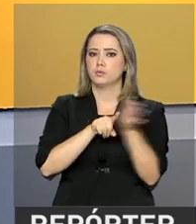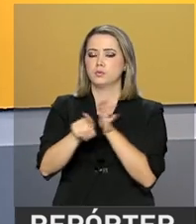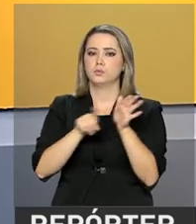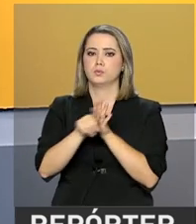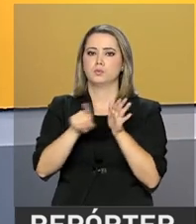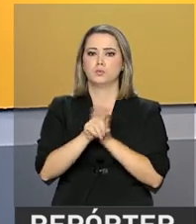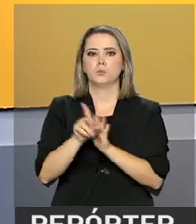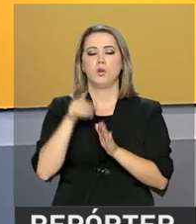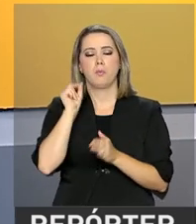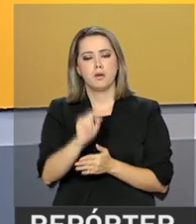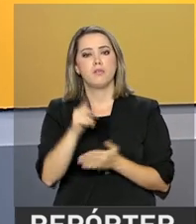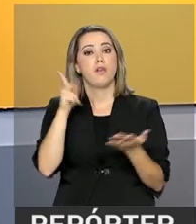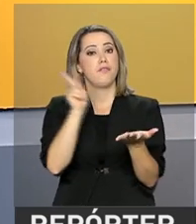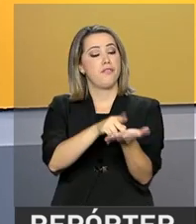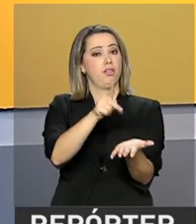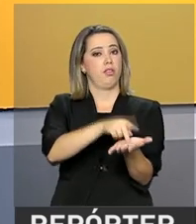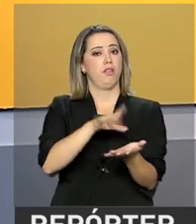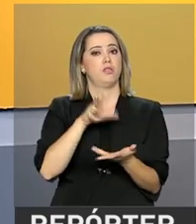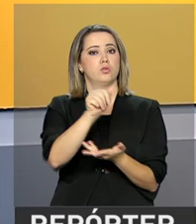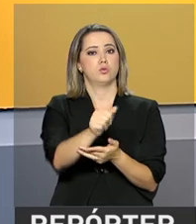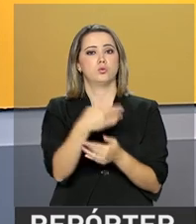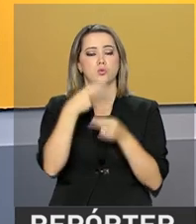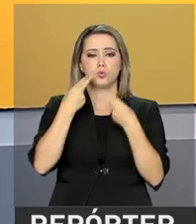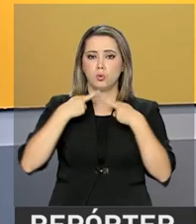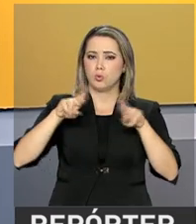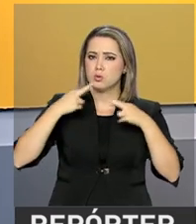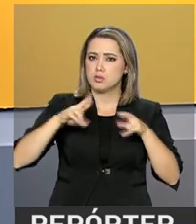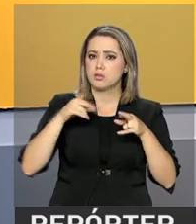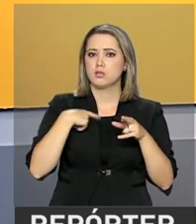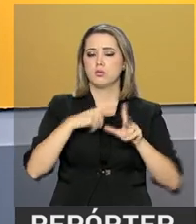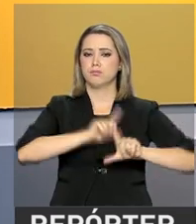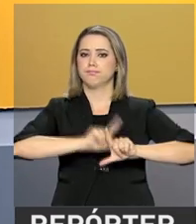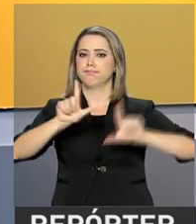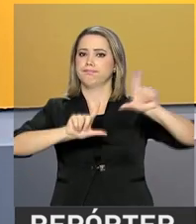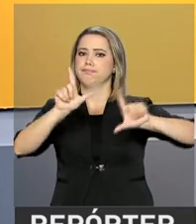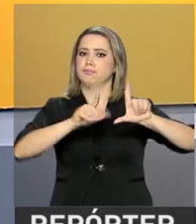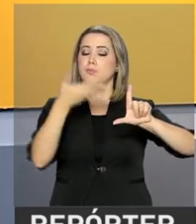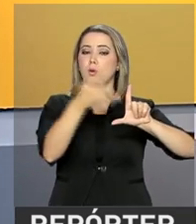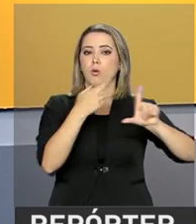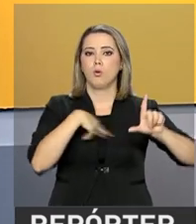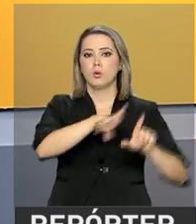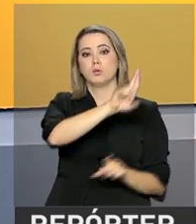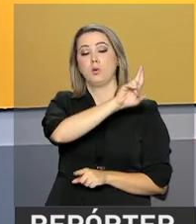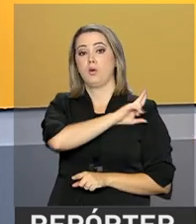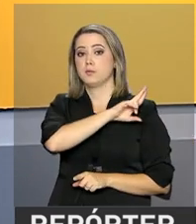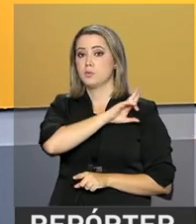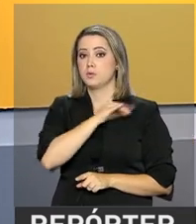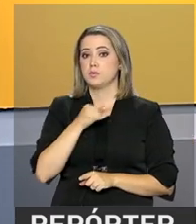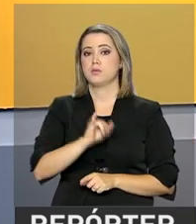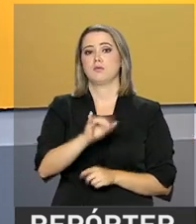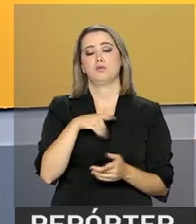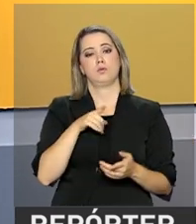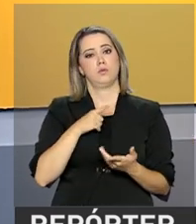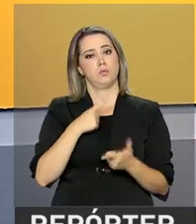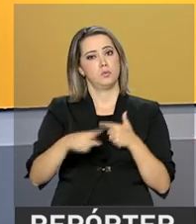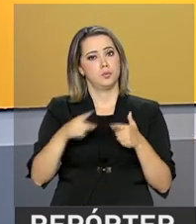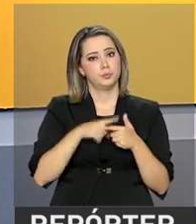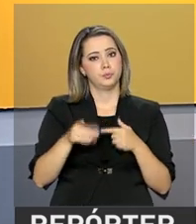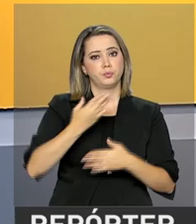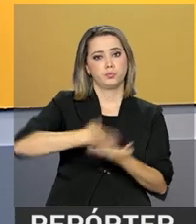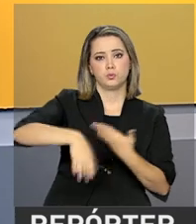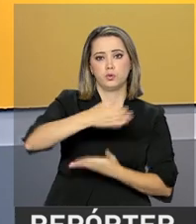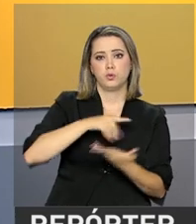para apurar todas as denúncias veiculadas pela imprensa com a responsabilização dos eventuais